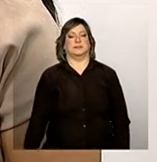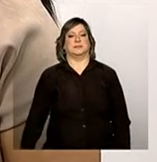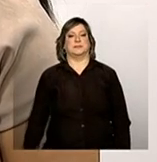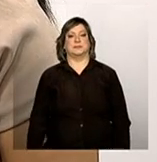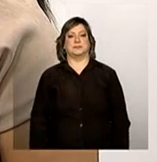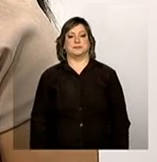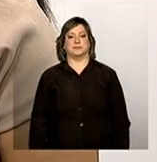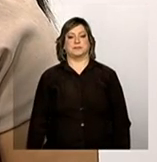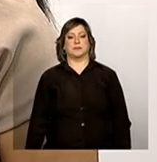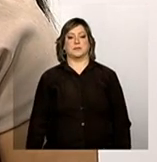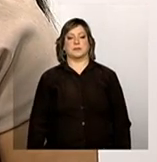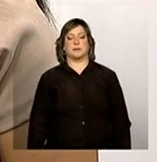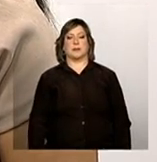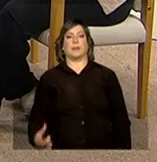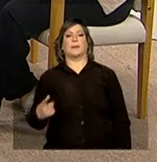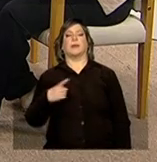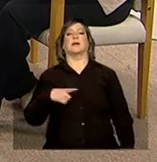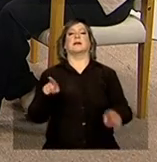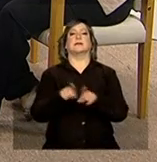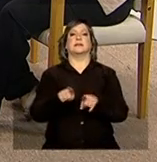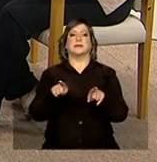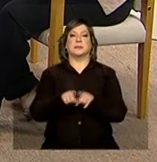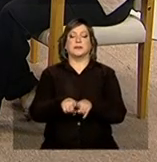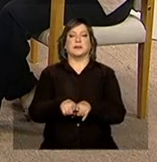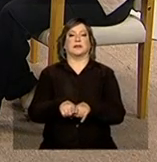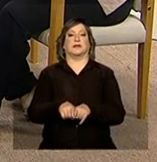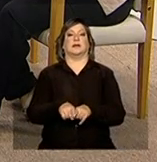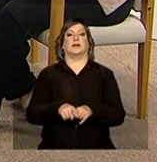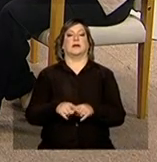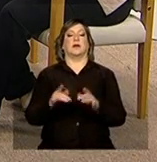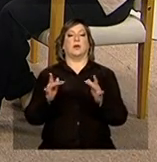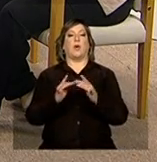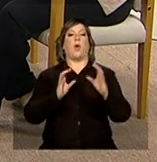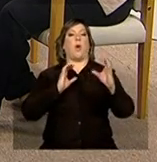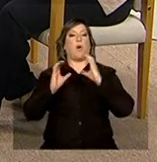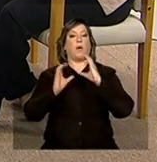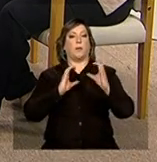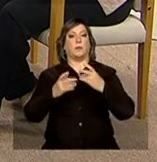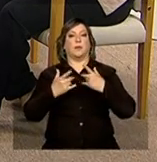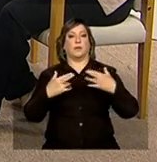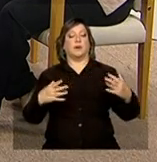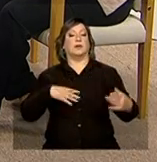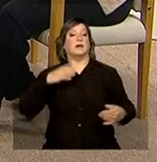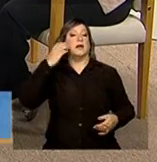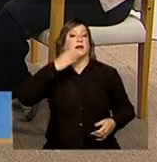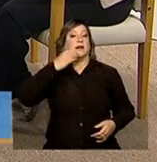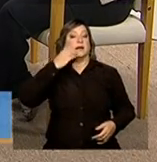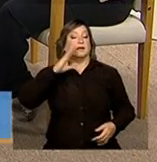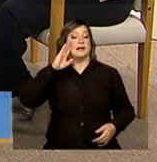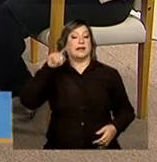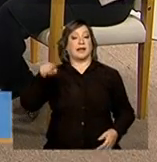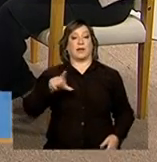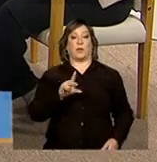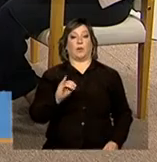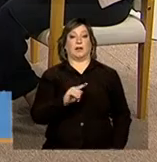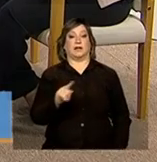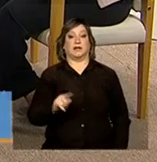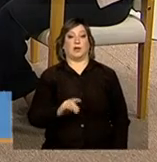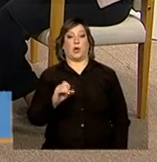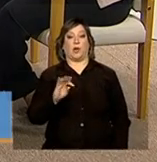Agora, Cíntia, tem um canal de informação, Adriana, que é importantíssimo, que é o celular do Luiz Otávio. A facinho. o